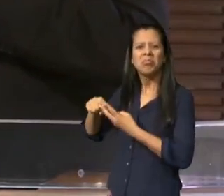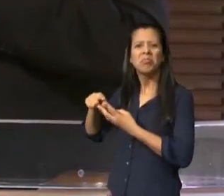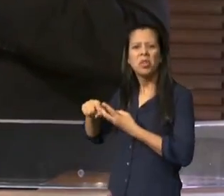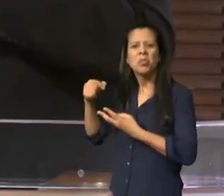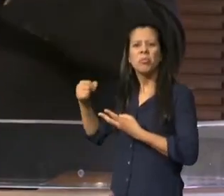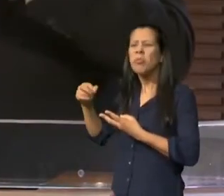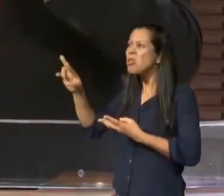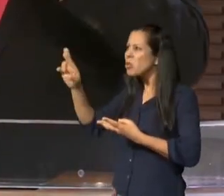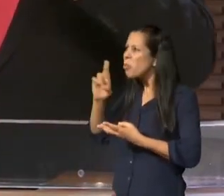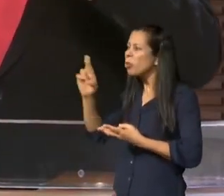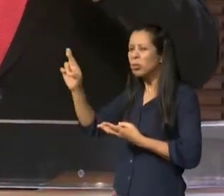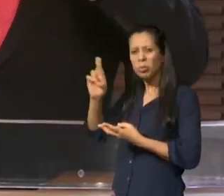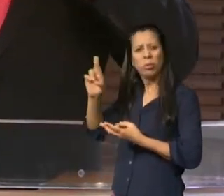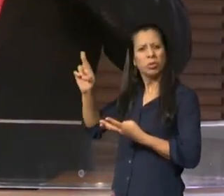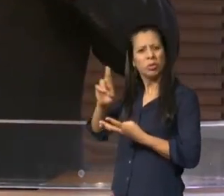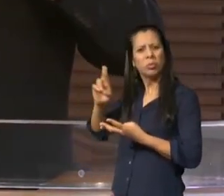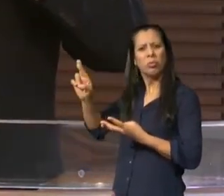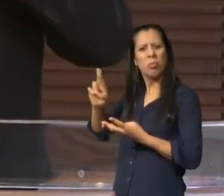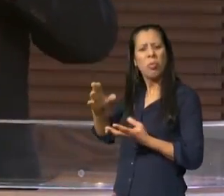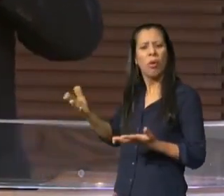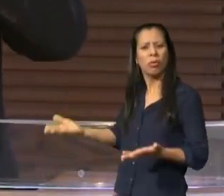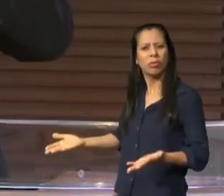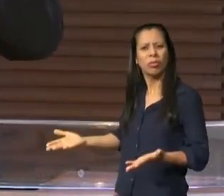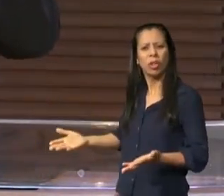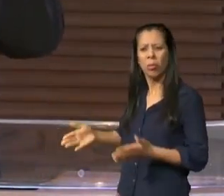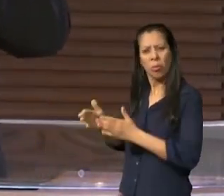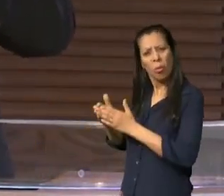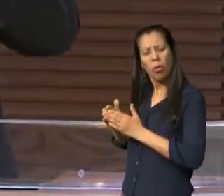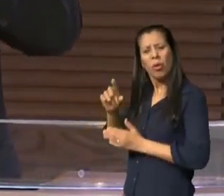como se fosse obrigação de Deus me dar alguma coisa